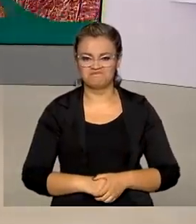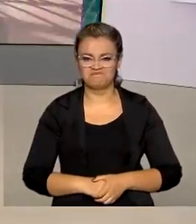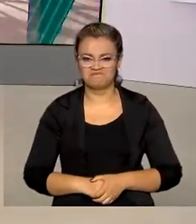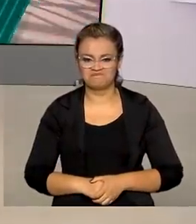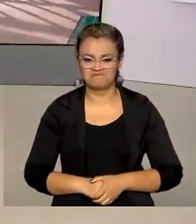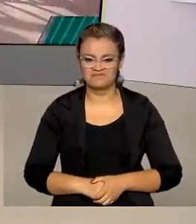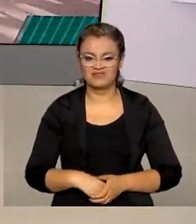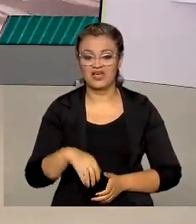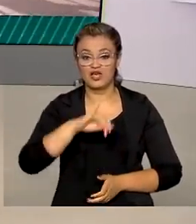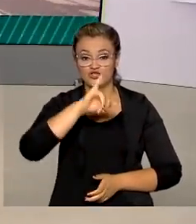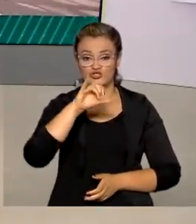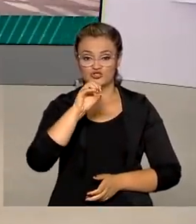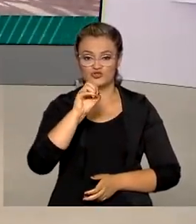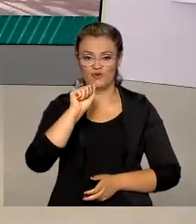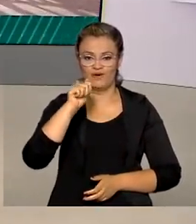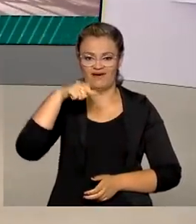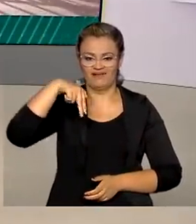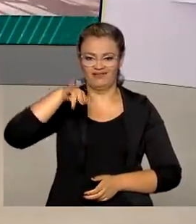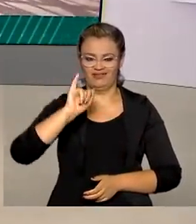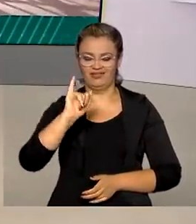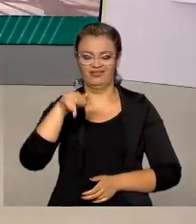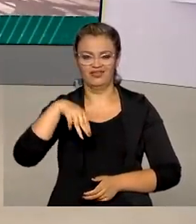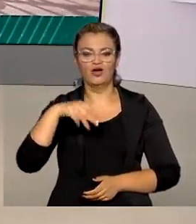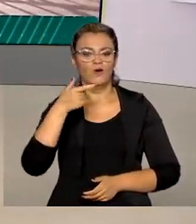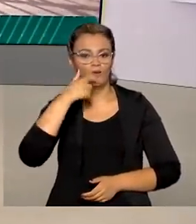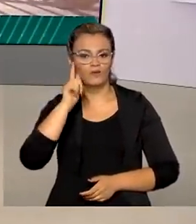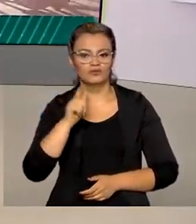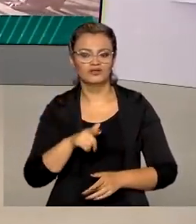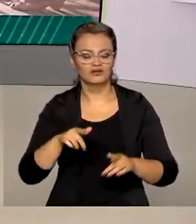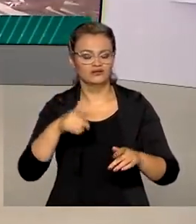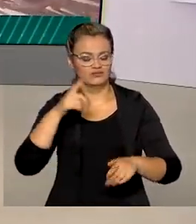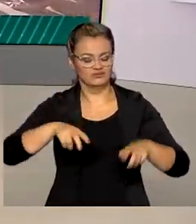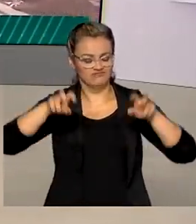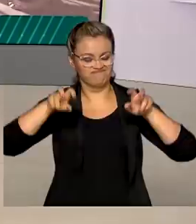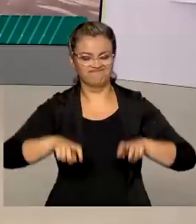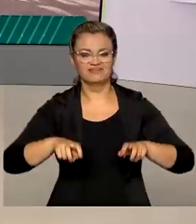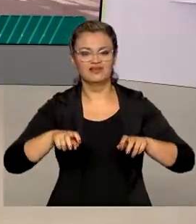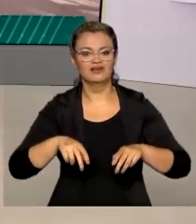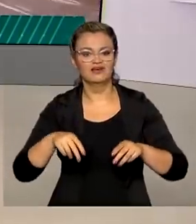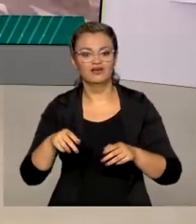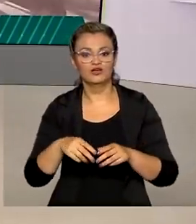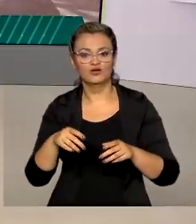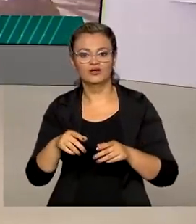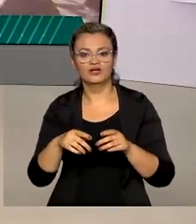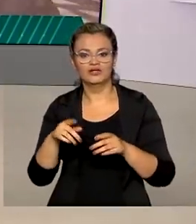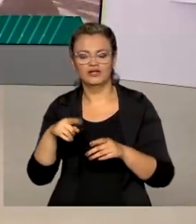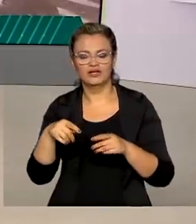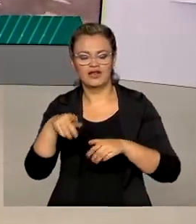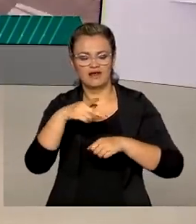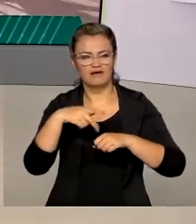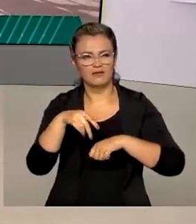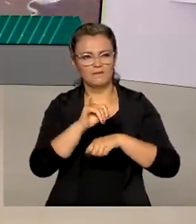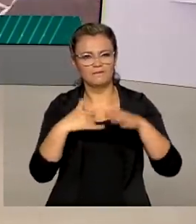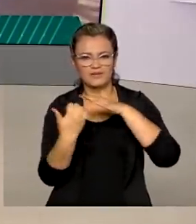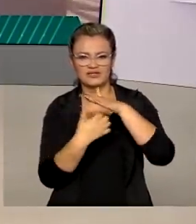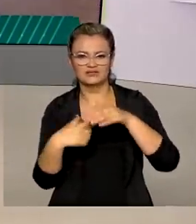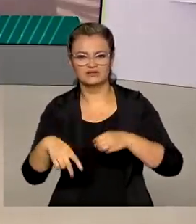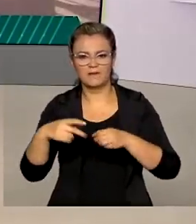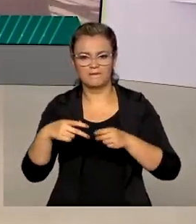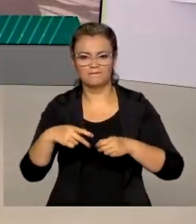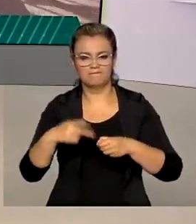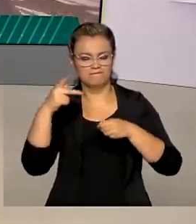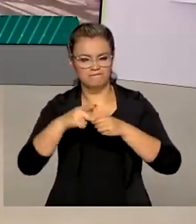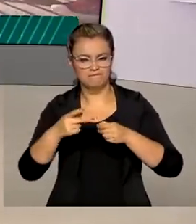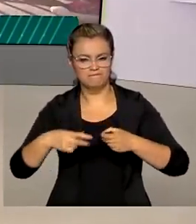Joaquim Silva e Luna tomou posse na Petrobras em 2020. A empresa registrou uma produção média diária de mais de